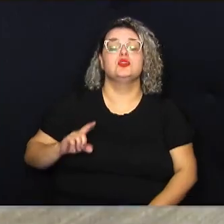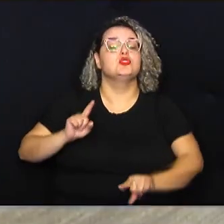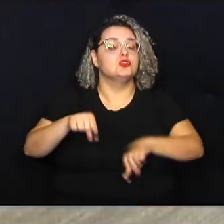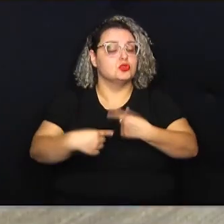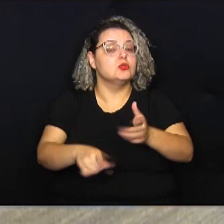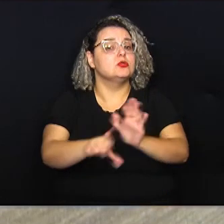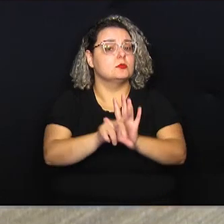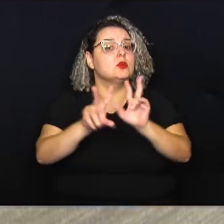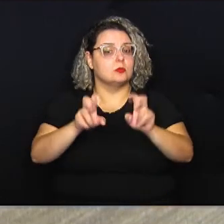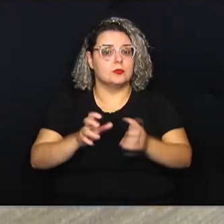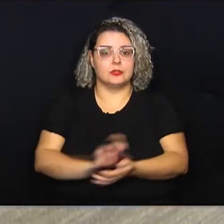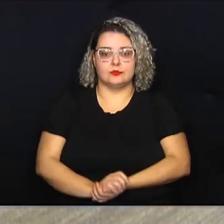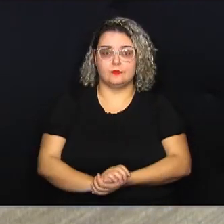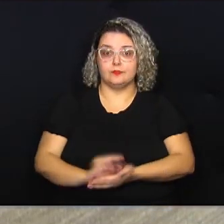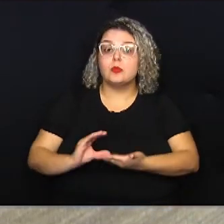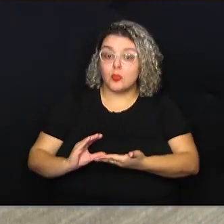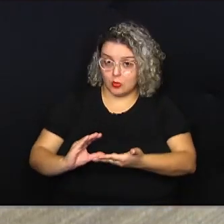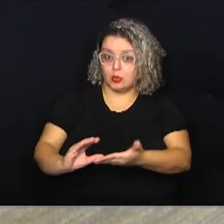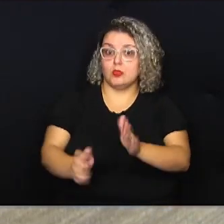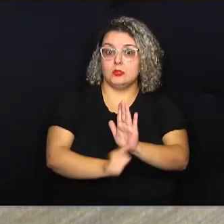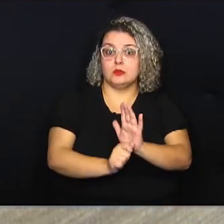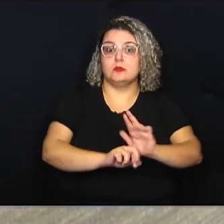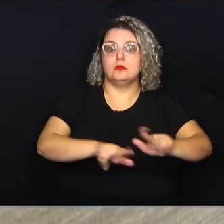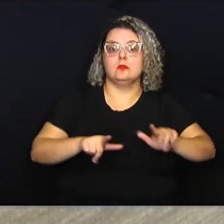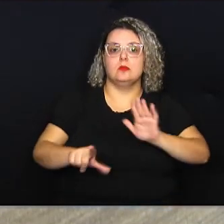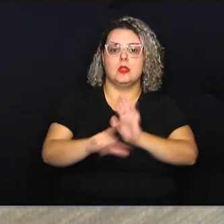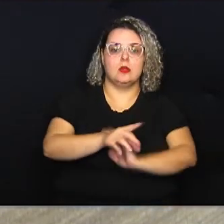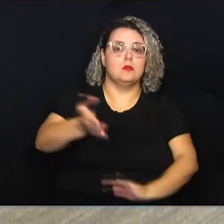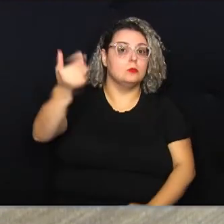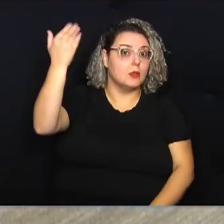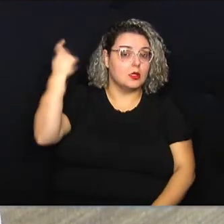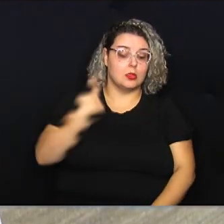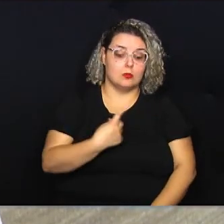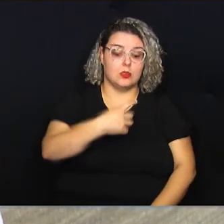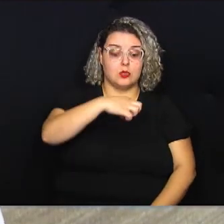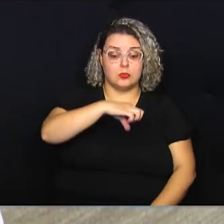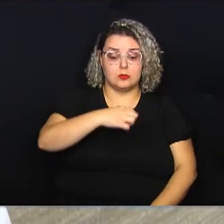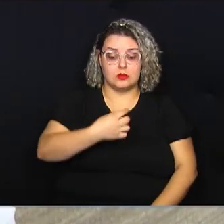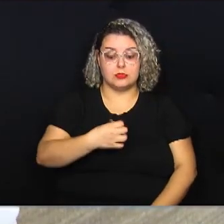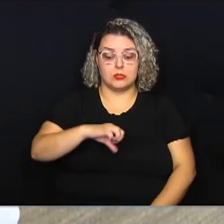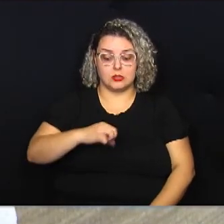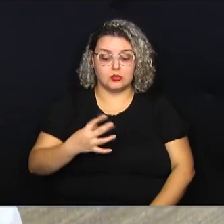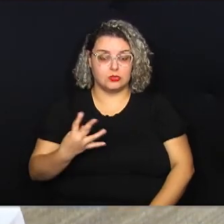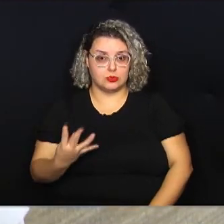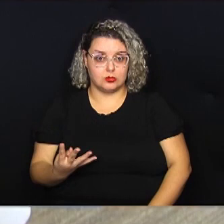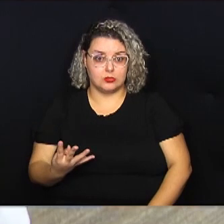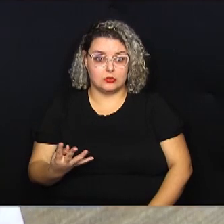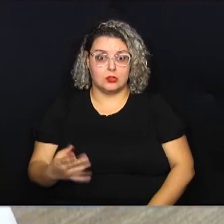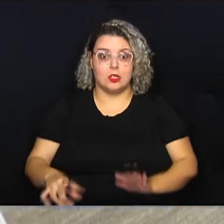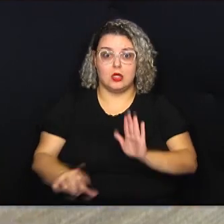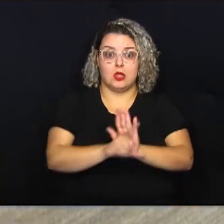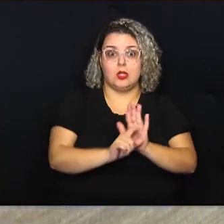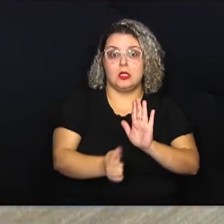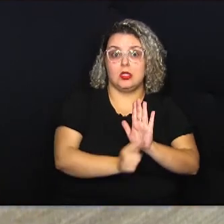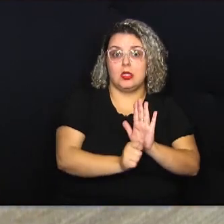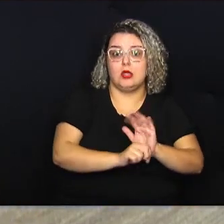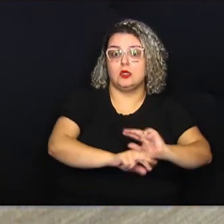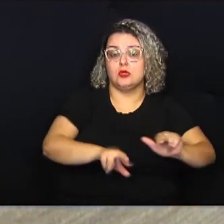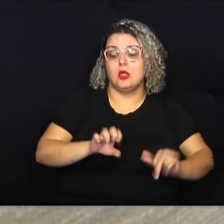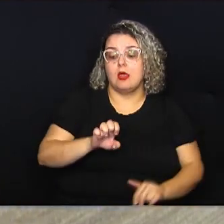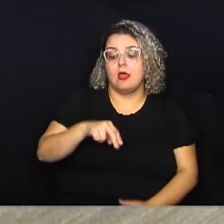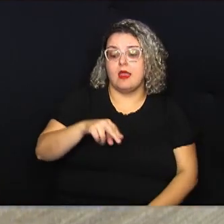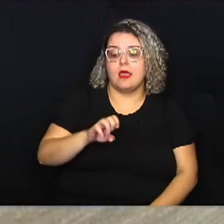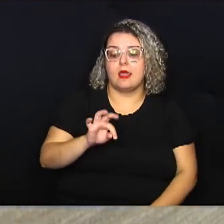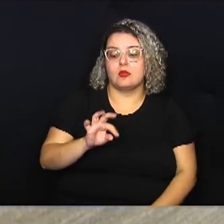tema. O Conselho de Entorpecentes foi criado por uma lei minha lá em 94. A gente vivia sob a égide da Lei de Entorpecentes, por isso